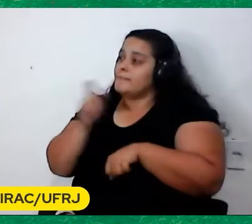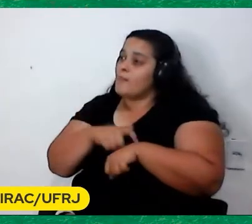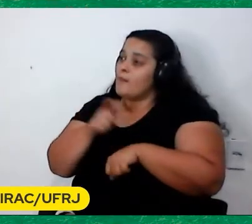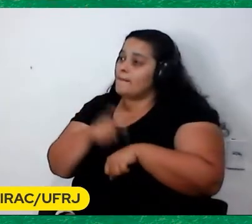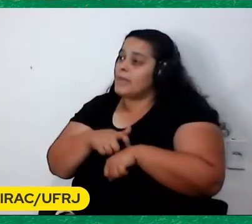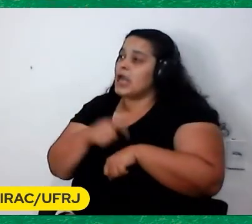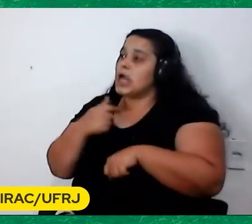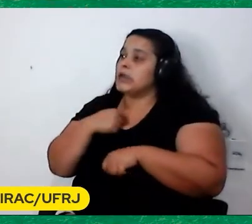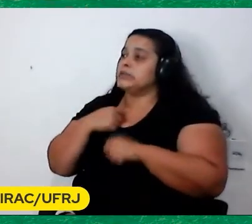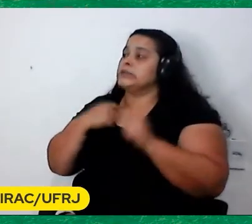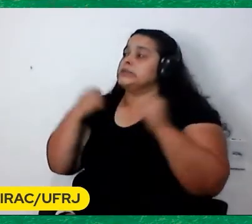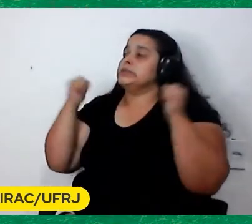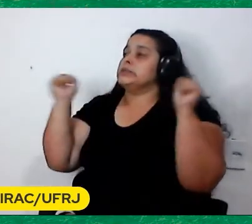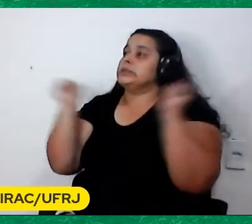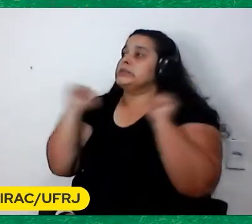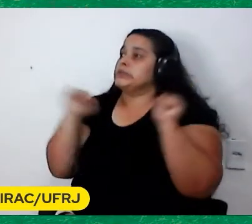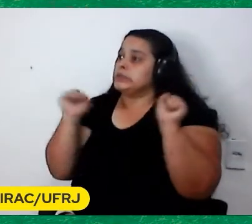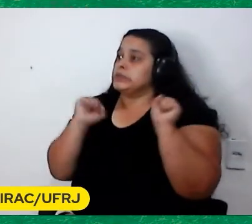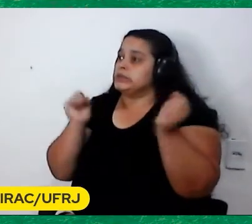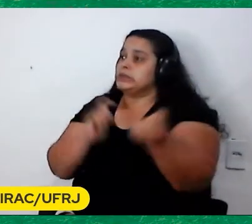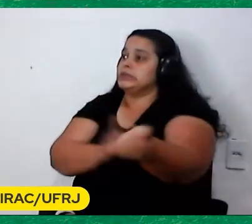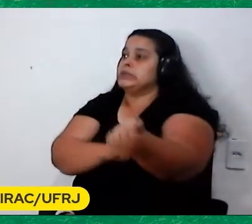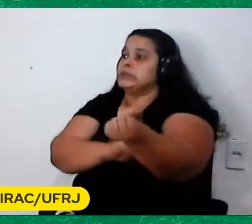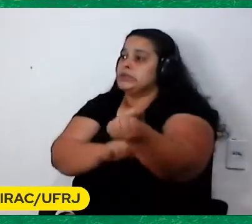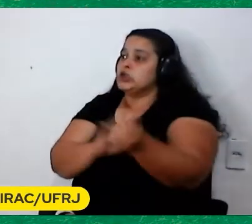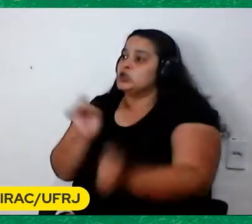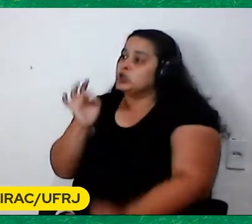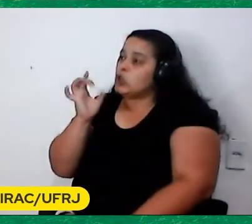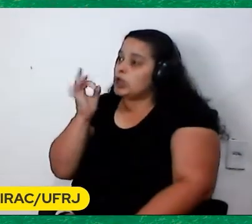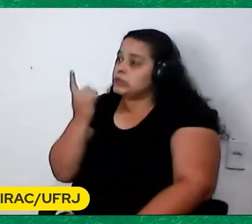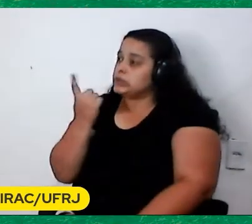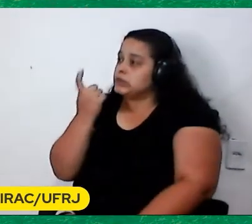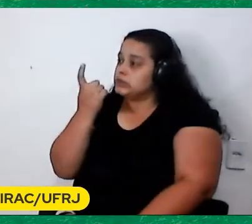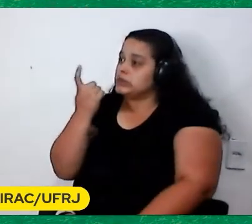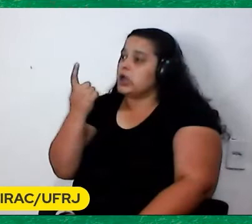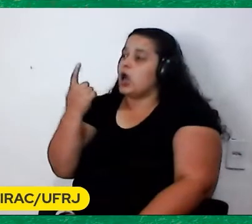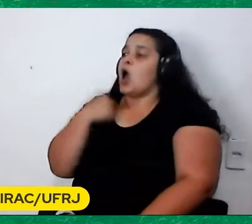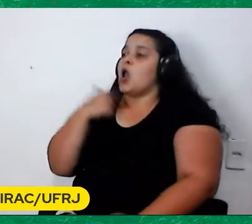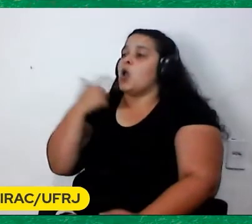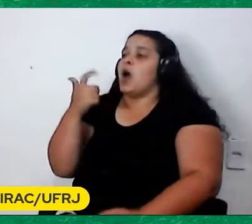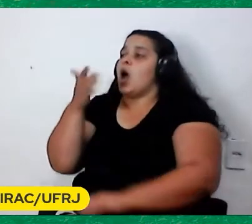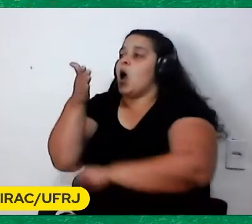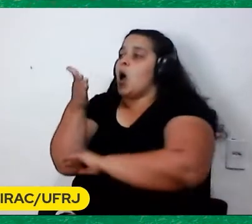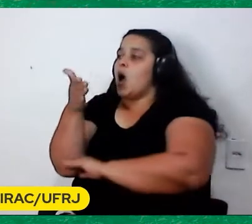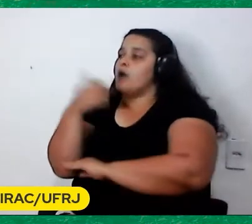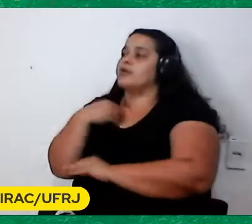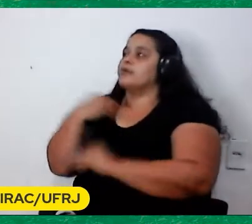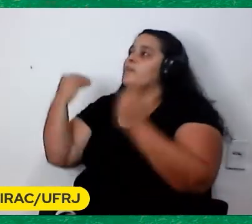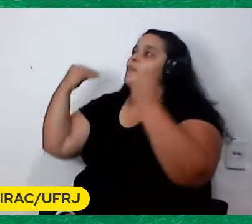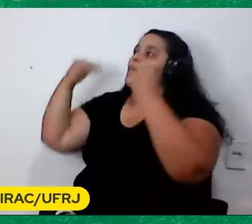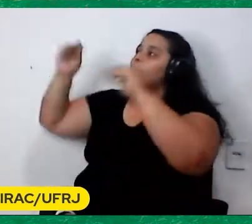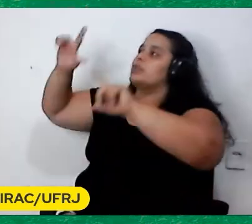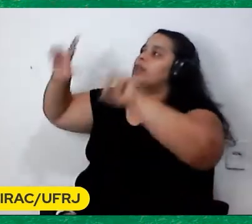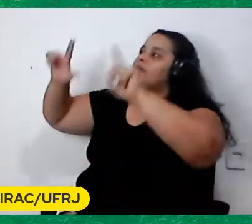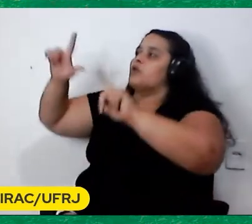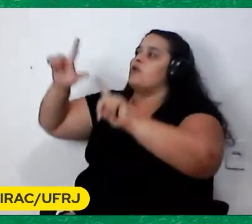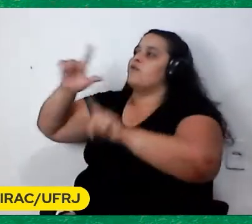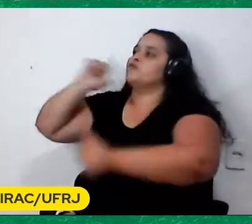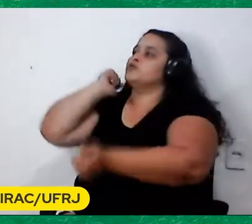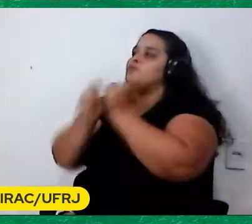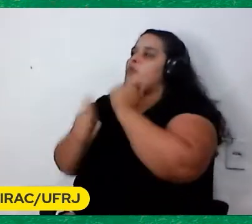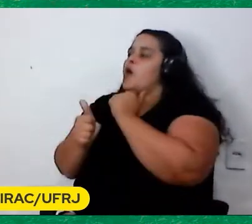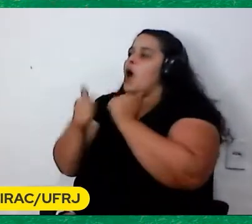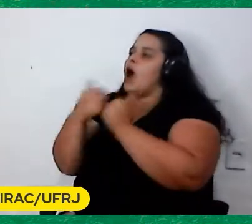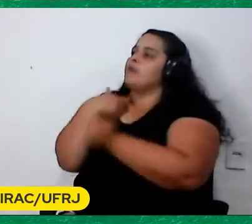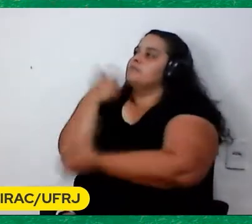desespero Do pânico E sozinha Em um quarto de hotel Era colocar O jogo de futebol Aí tinha que procurar O